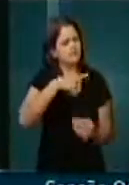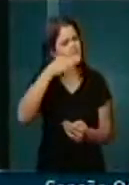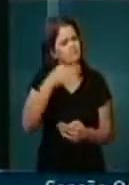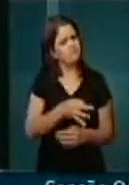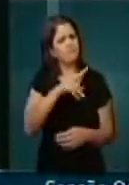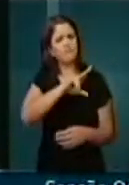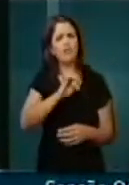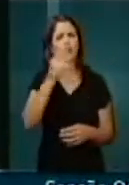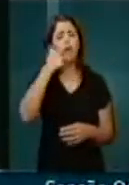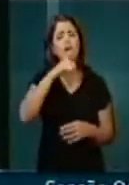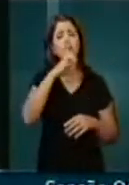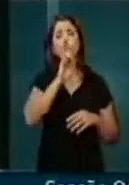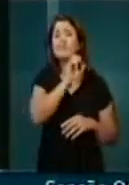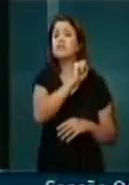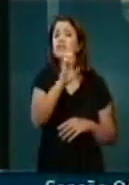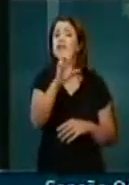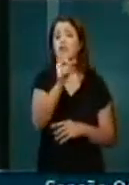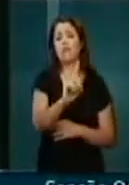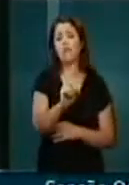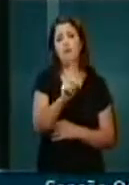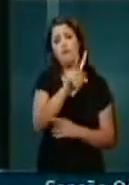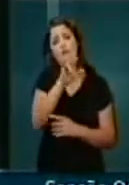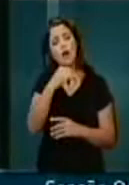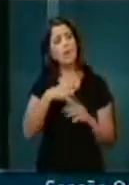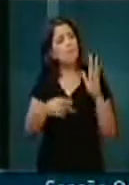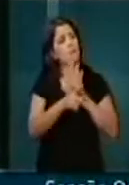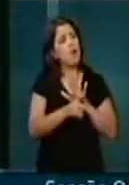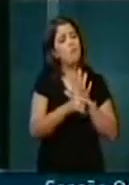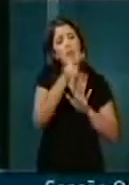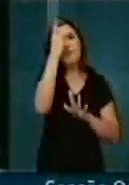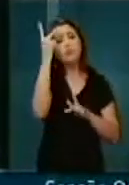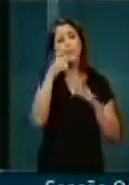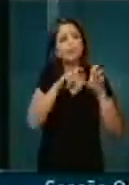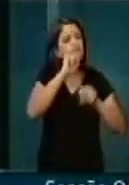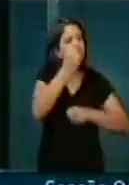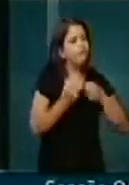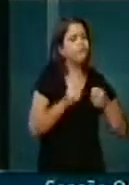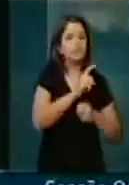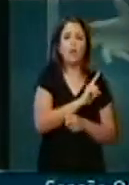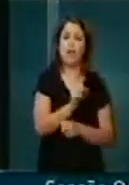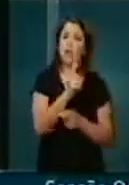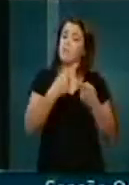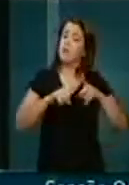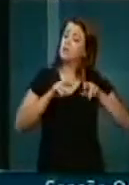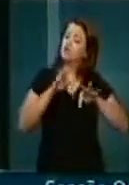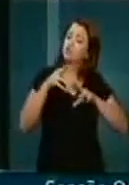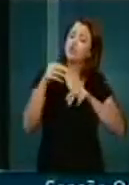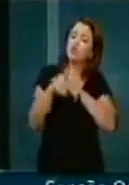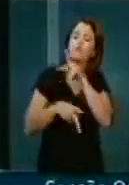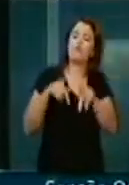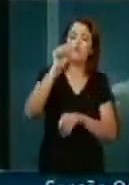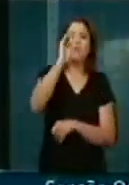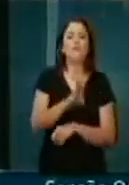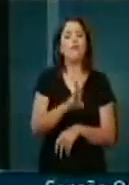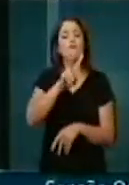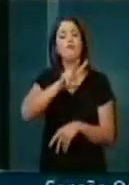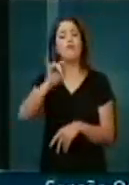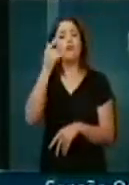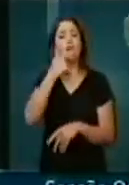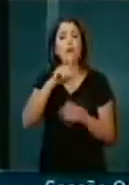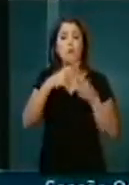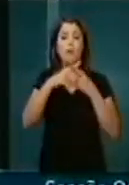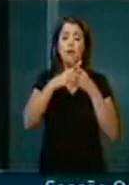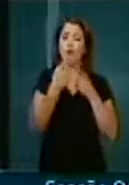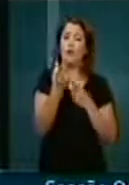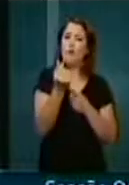ganha com isso não é só Santa Catarina, não é só o setor produtivo, mas também o povo brasileiro vai ganhar, porque a